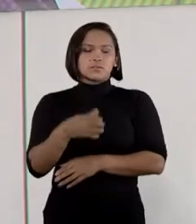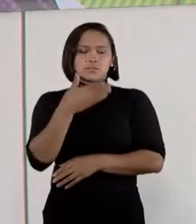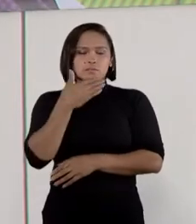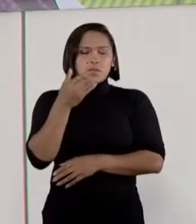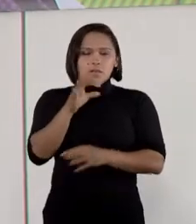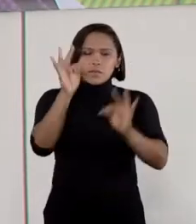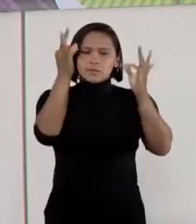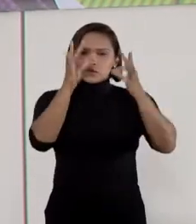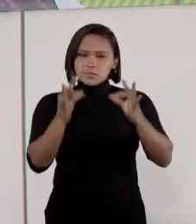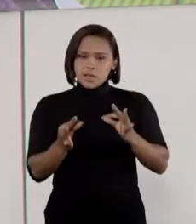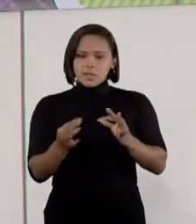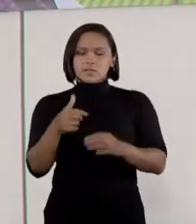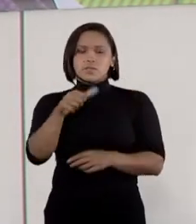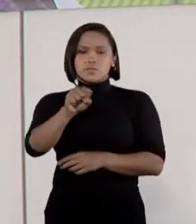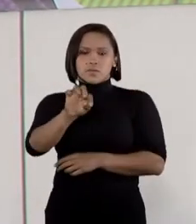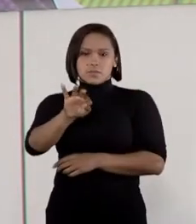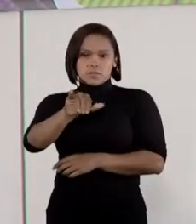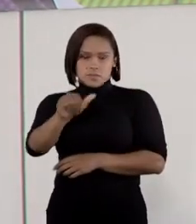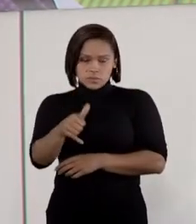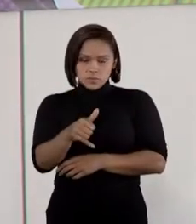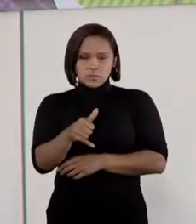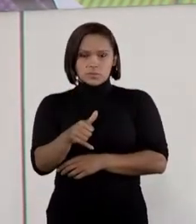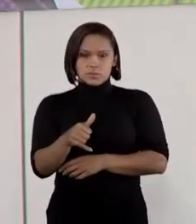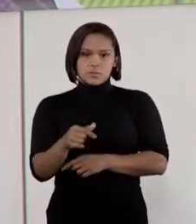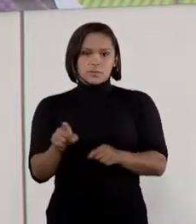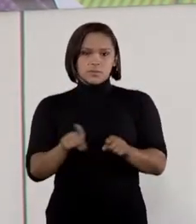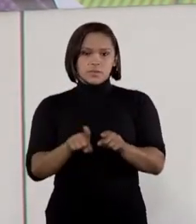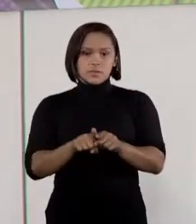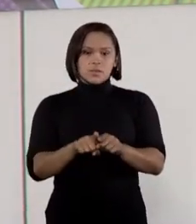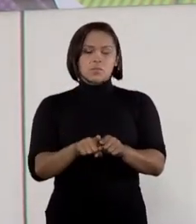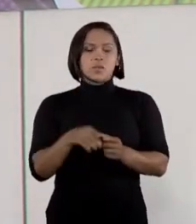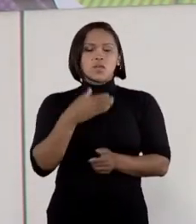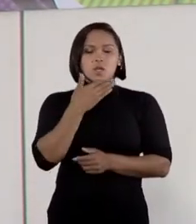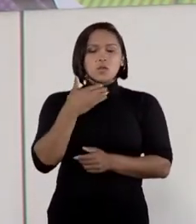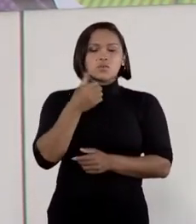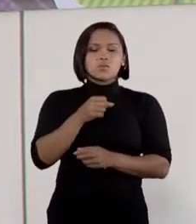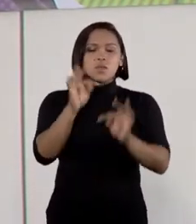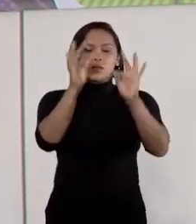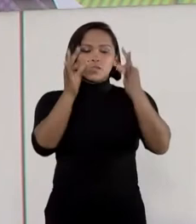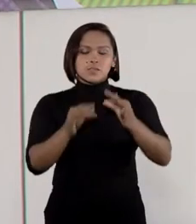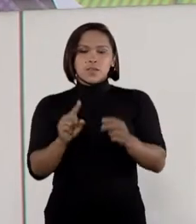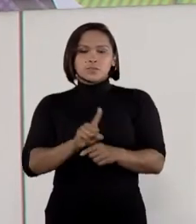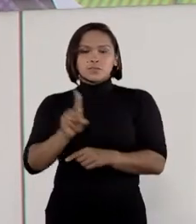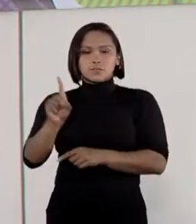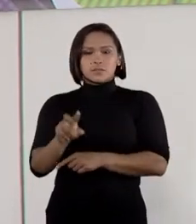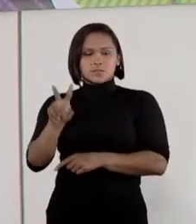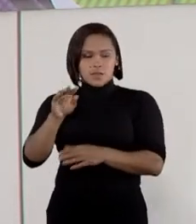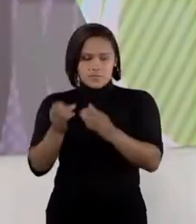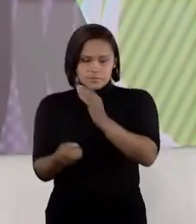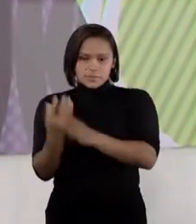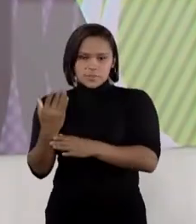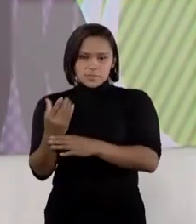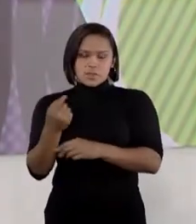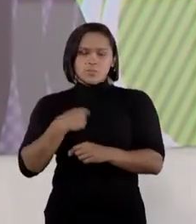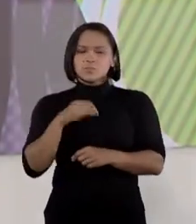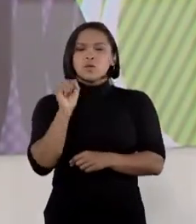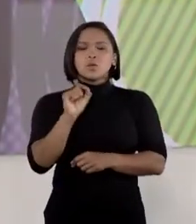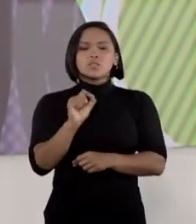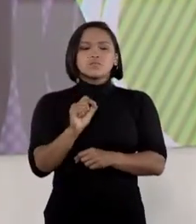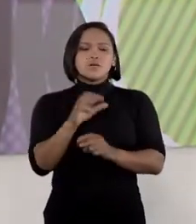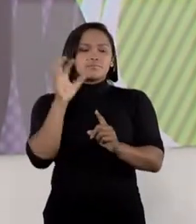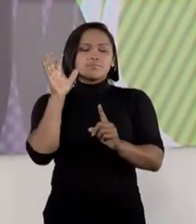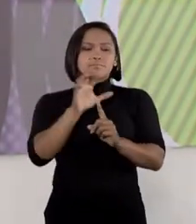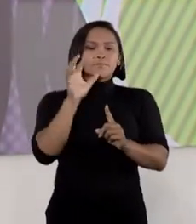técnicos do Superior Tribunal de Justiça com os melhores técnicos da Fundação Getúlio Vargas, onde vamos